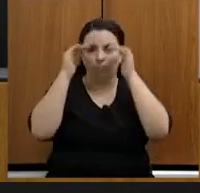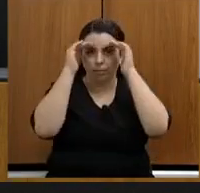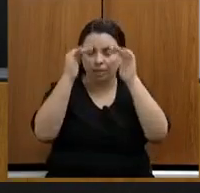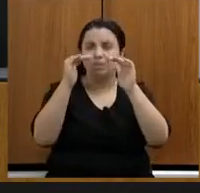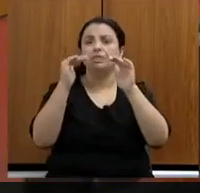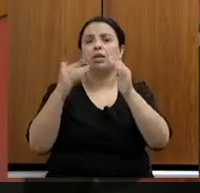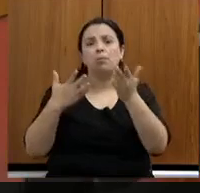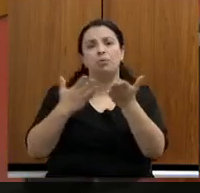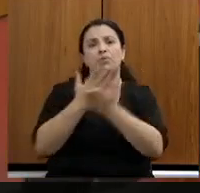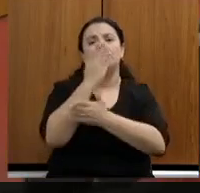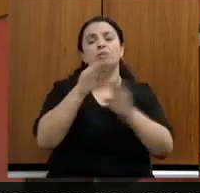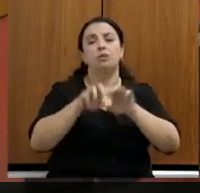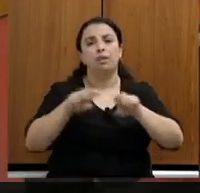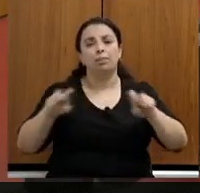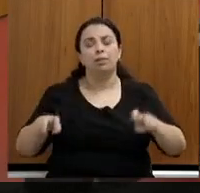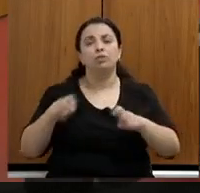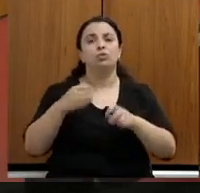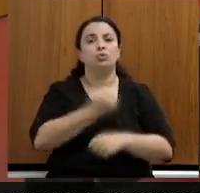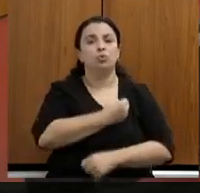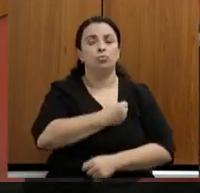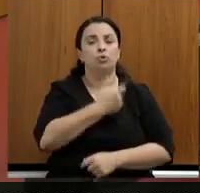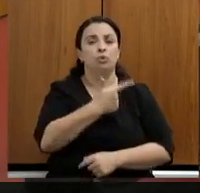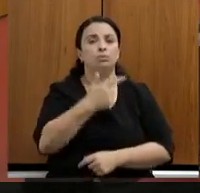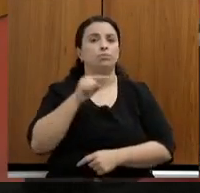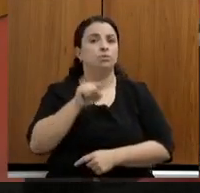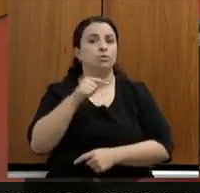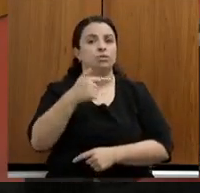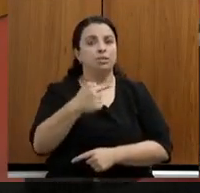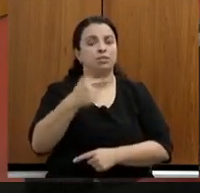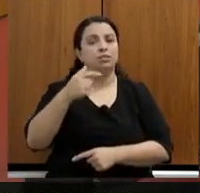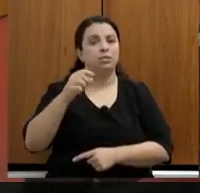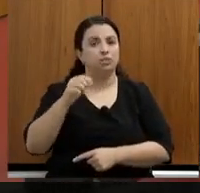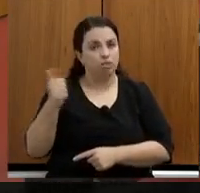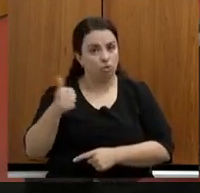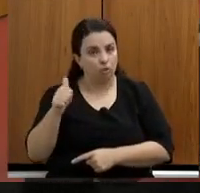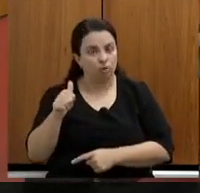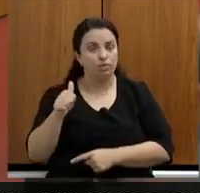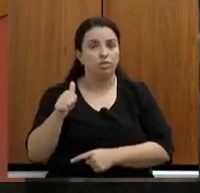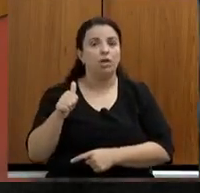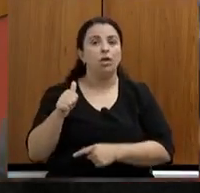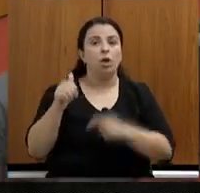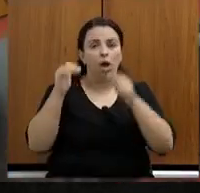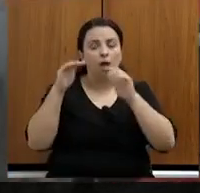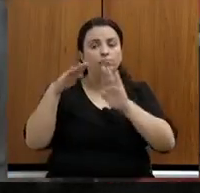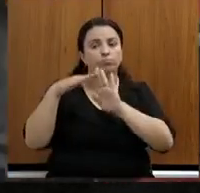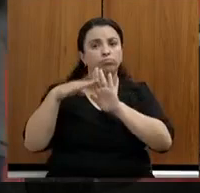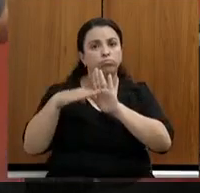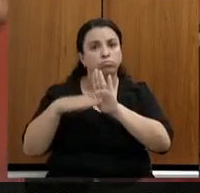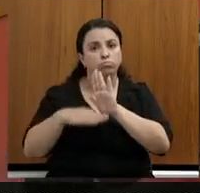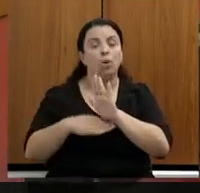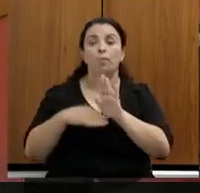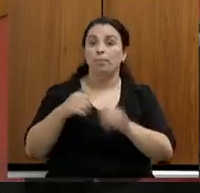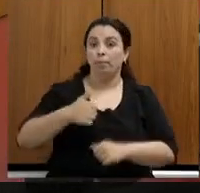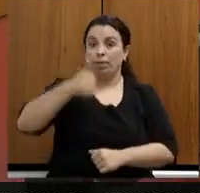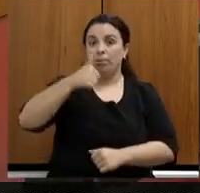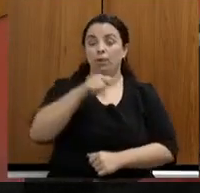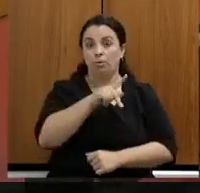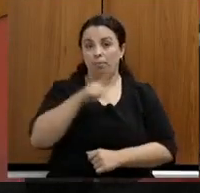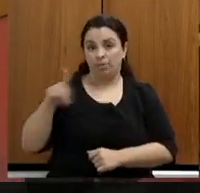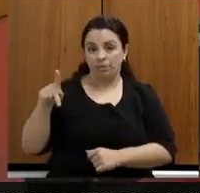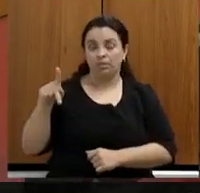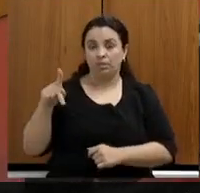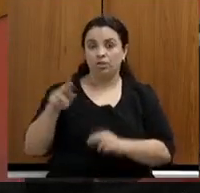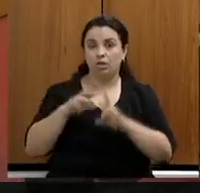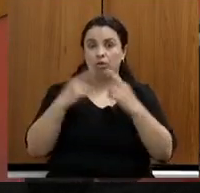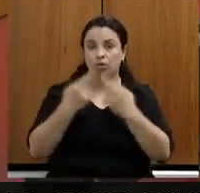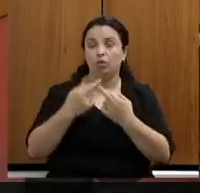nº 2.711, de 2019, na seguinte ordem. Presidente da reunião. Segundo,